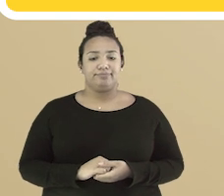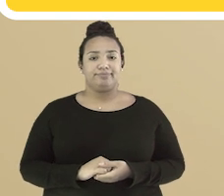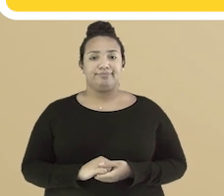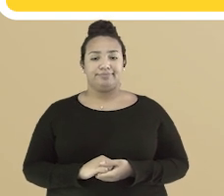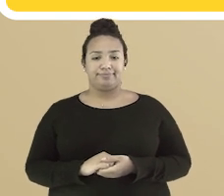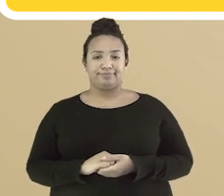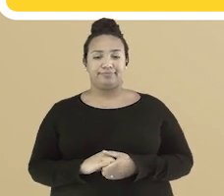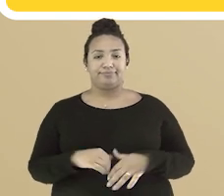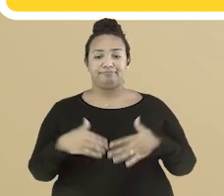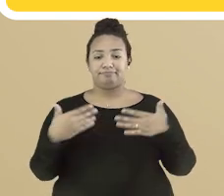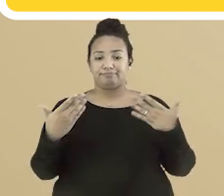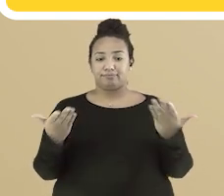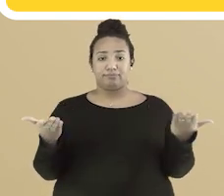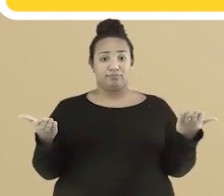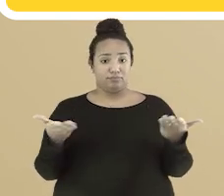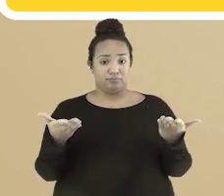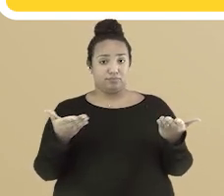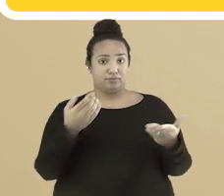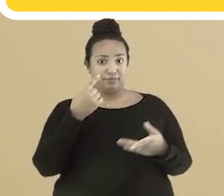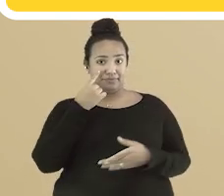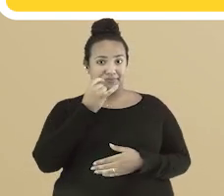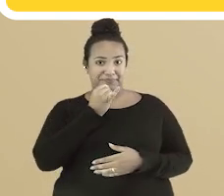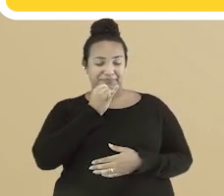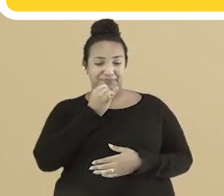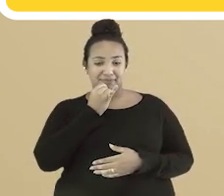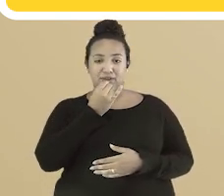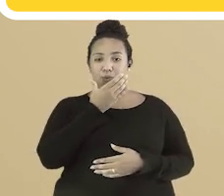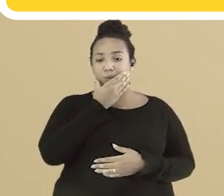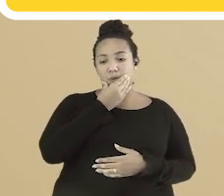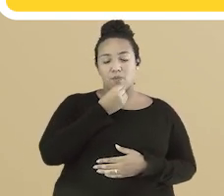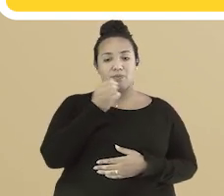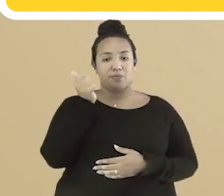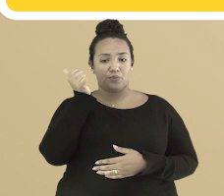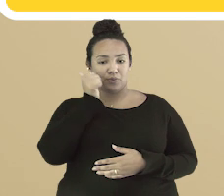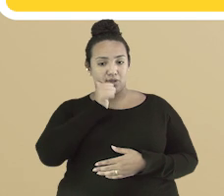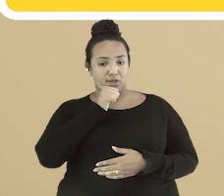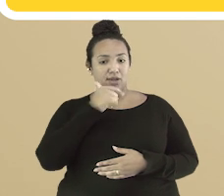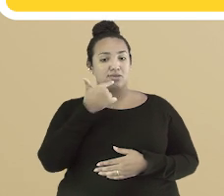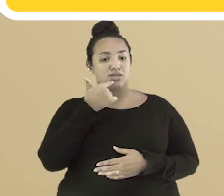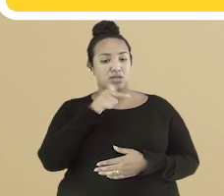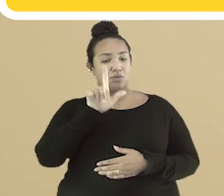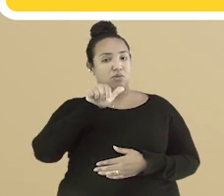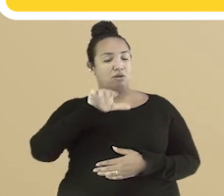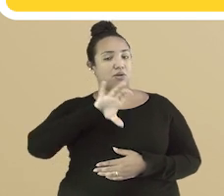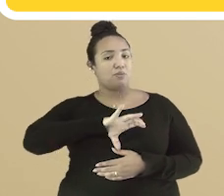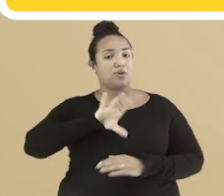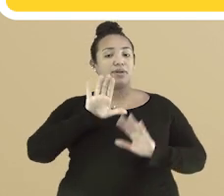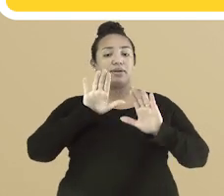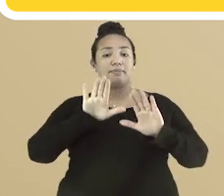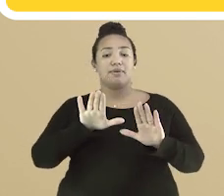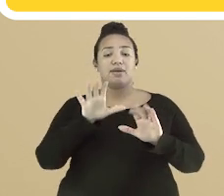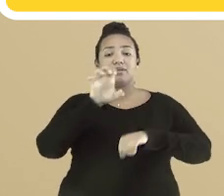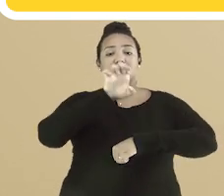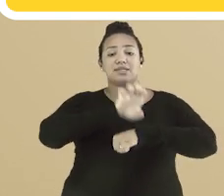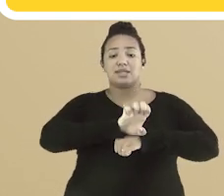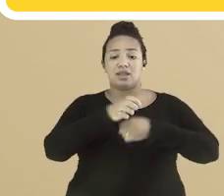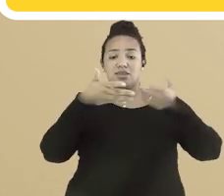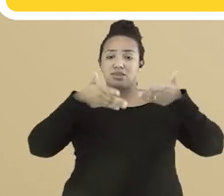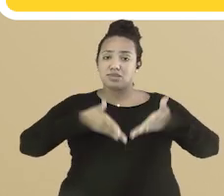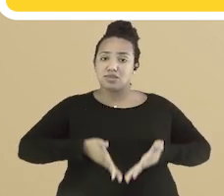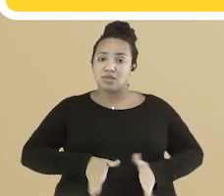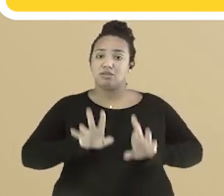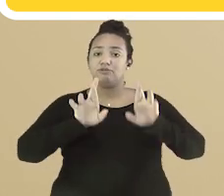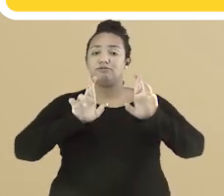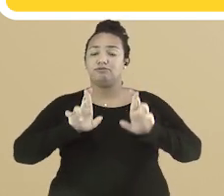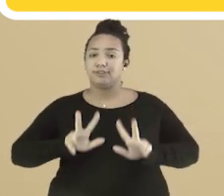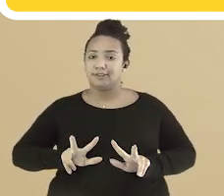Neste caso, Marta e Joaquim são falantes da língua portuguesa, porém, nasceram em estados diferentes.